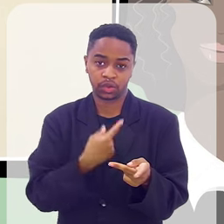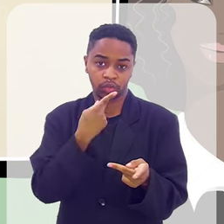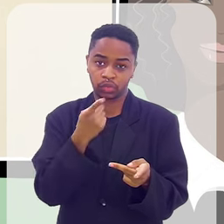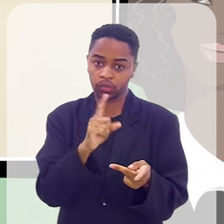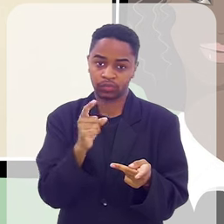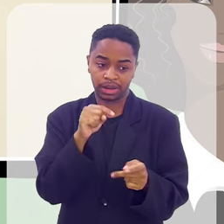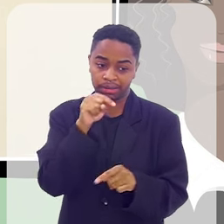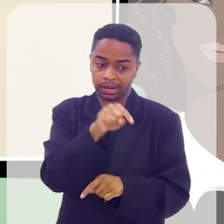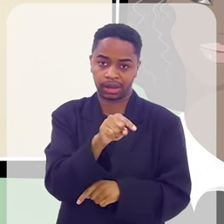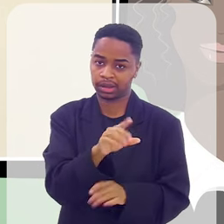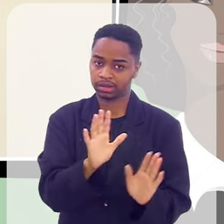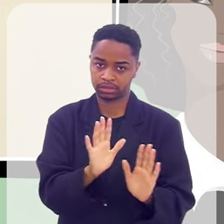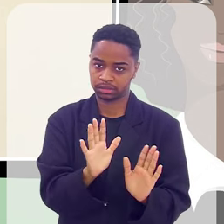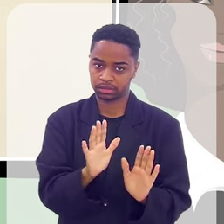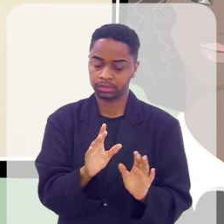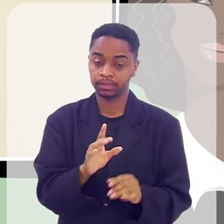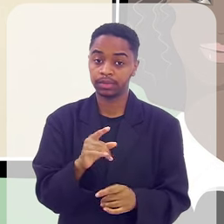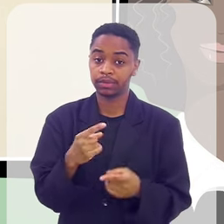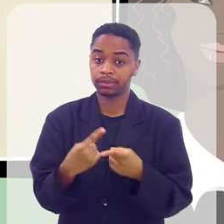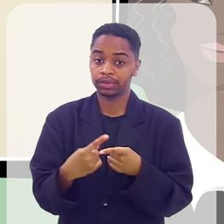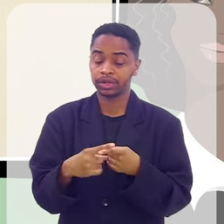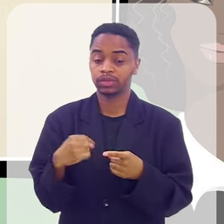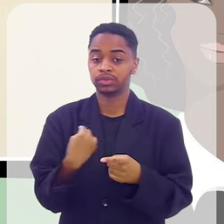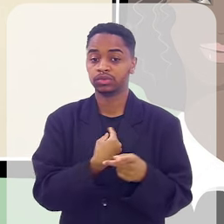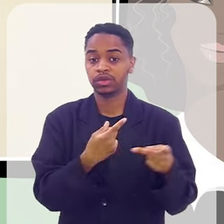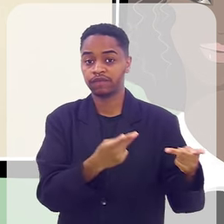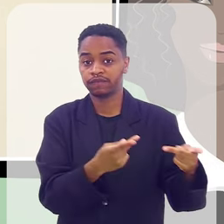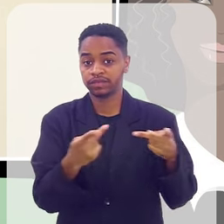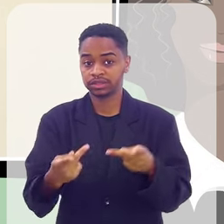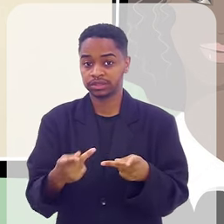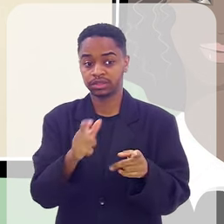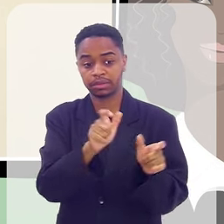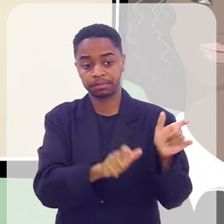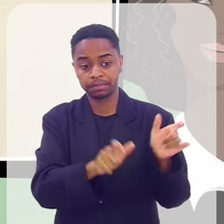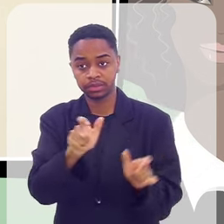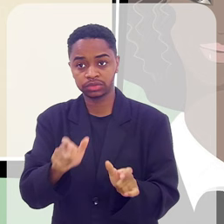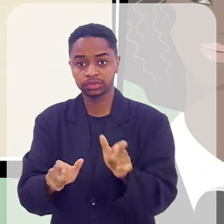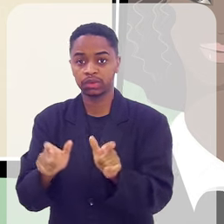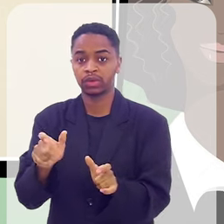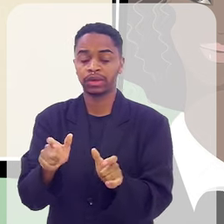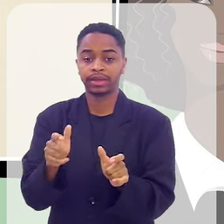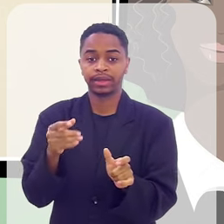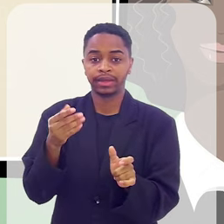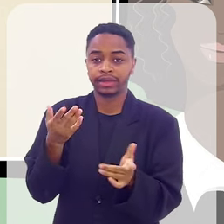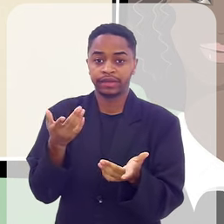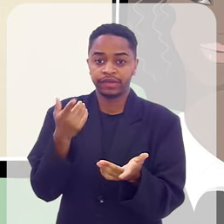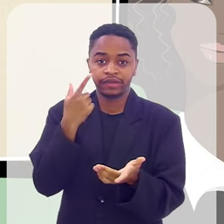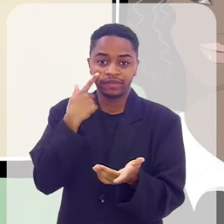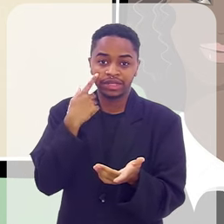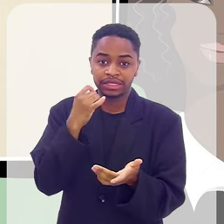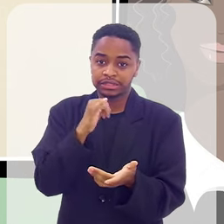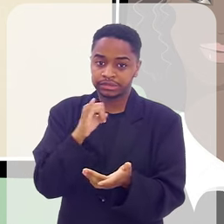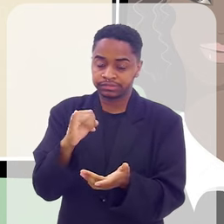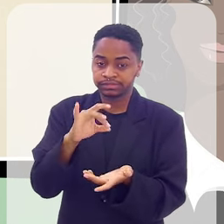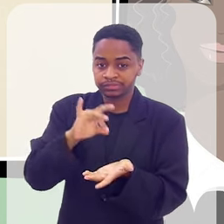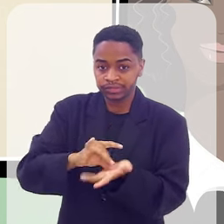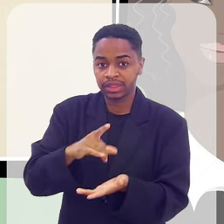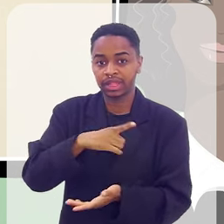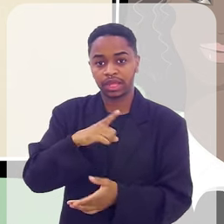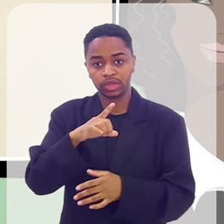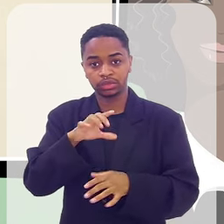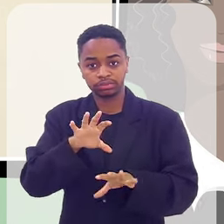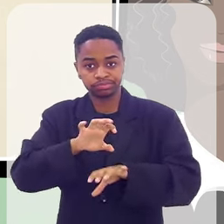fala exatamente isso para a pessoa, né? A gente vai lá, faz a visita a ele e vê se ela tem essa doença